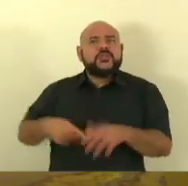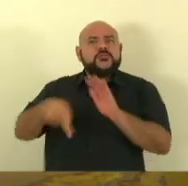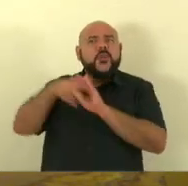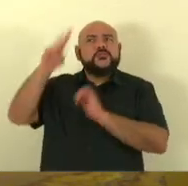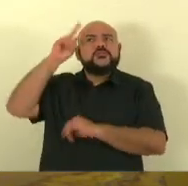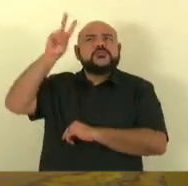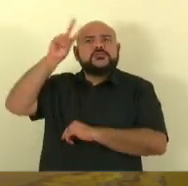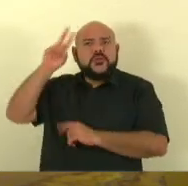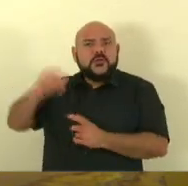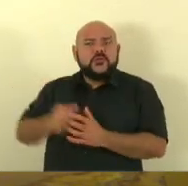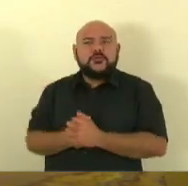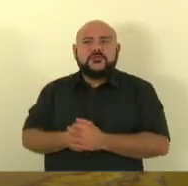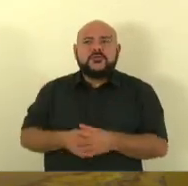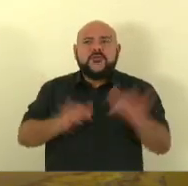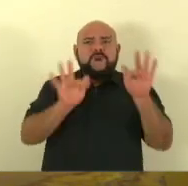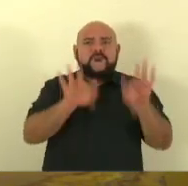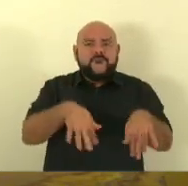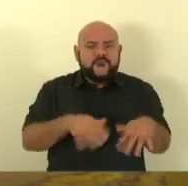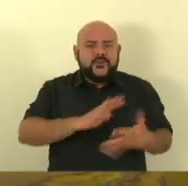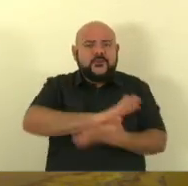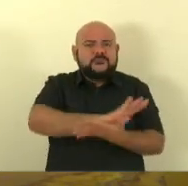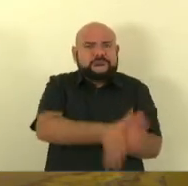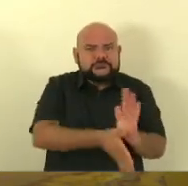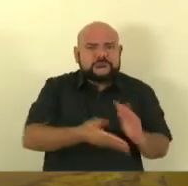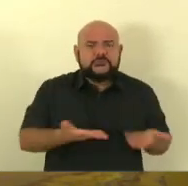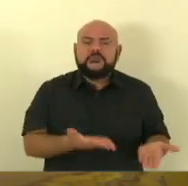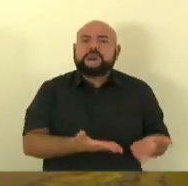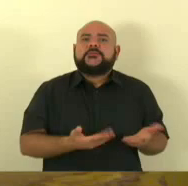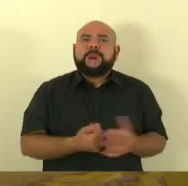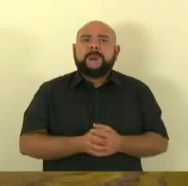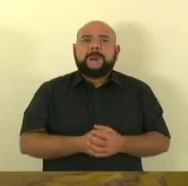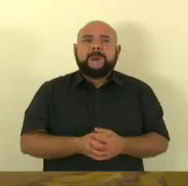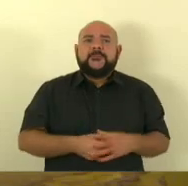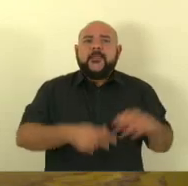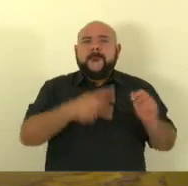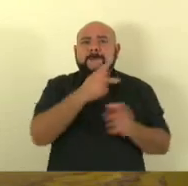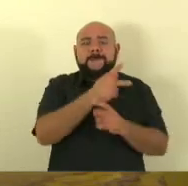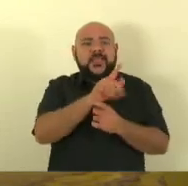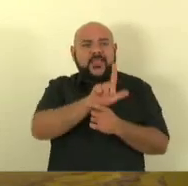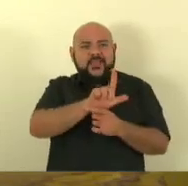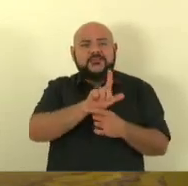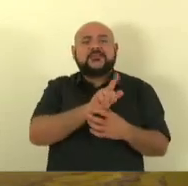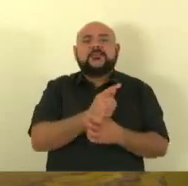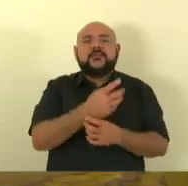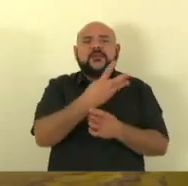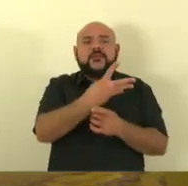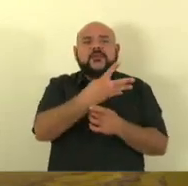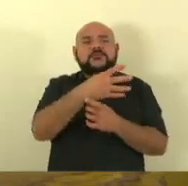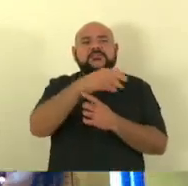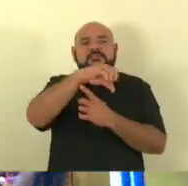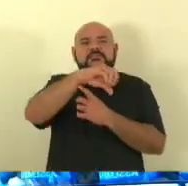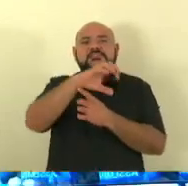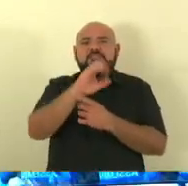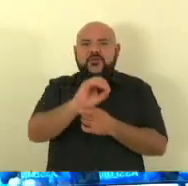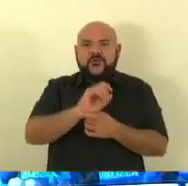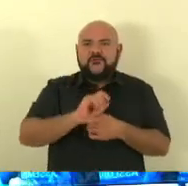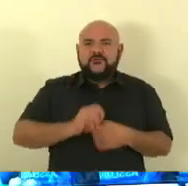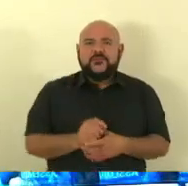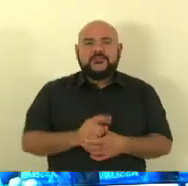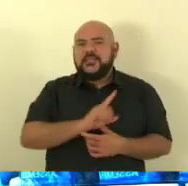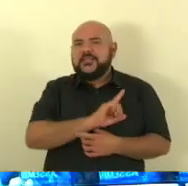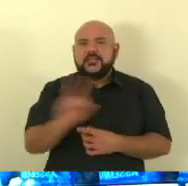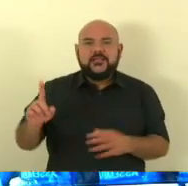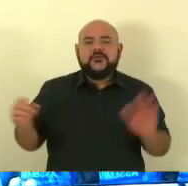fim do genocídio e por isso não ao PL 490 não ao marco temporal